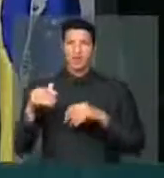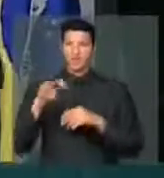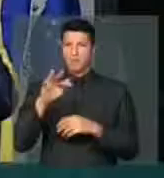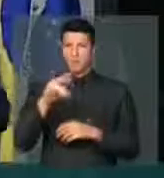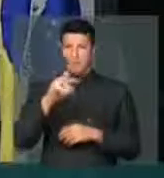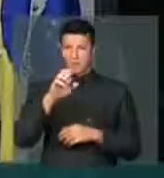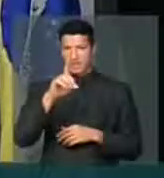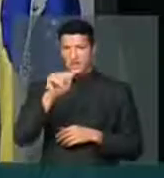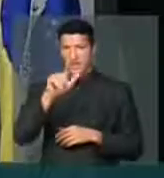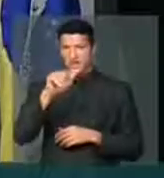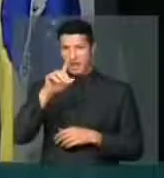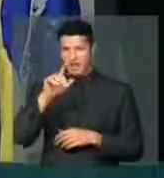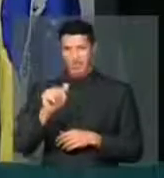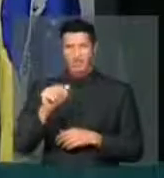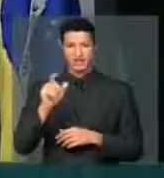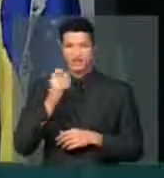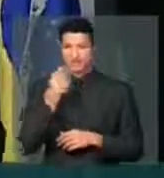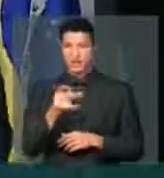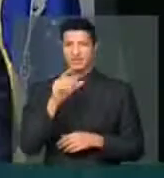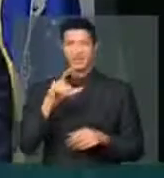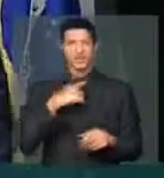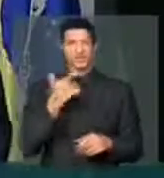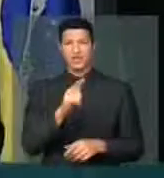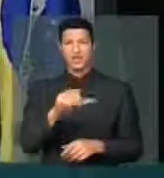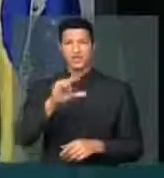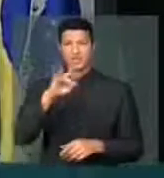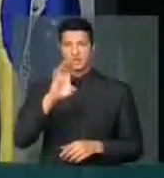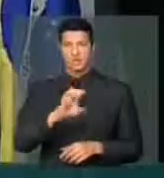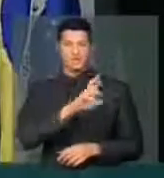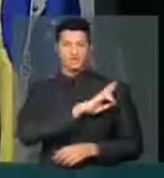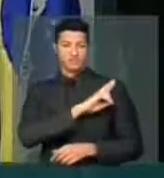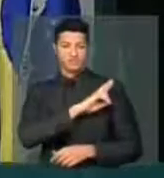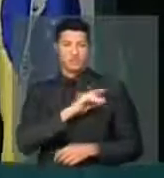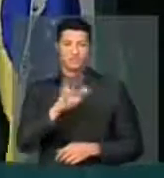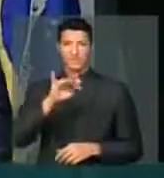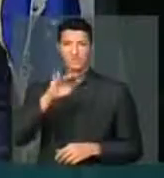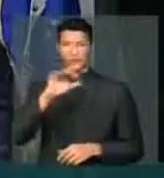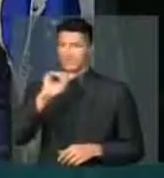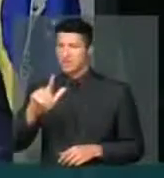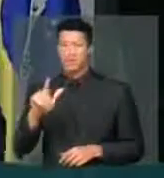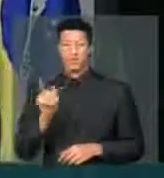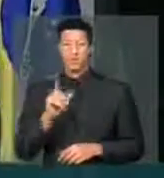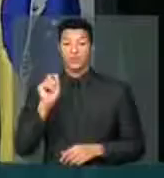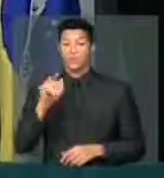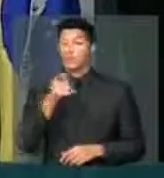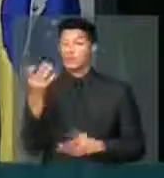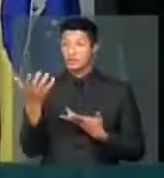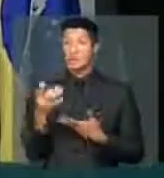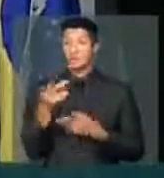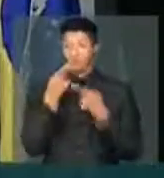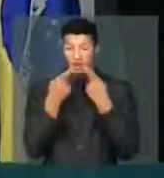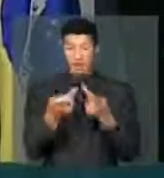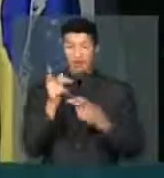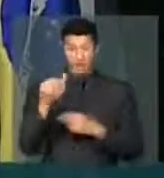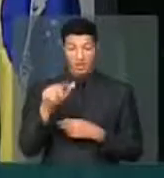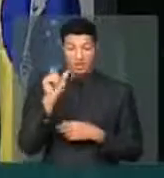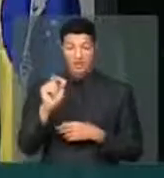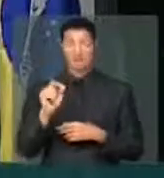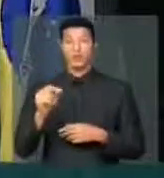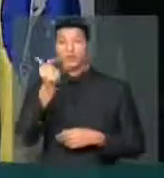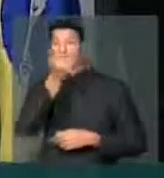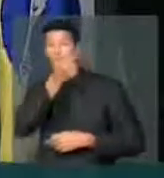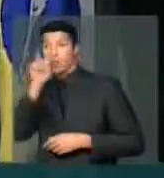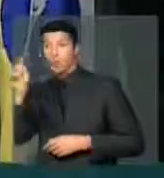fiscal, não é dizer que não houve crime de responsabilidade fiscal. O que eles querem dizer é que